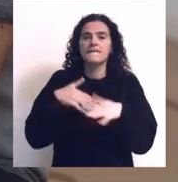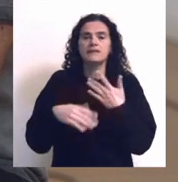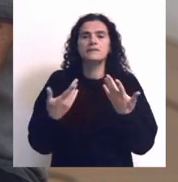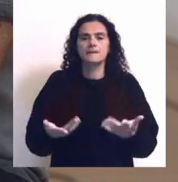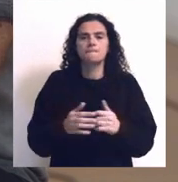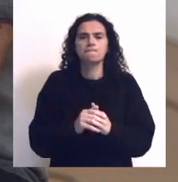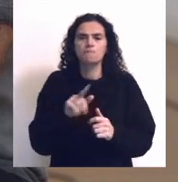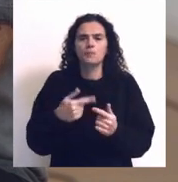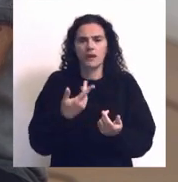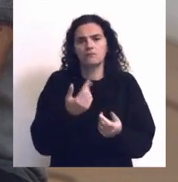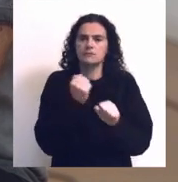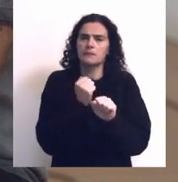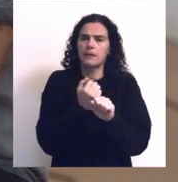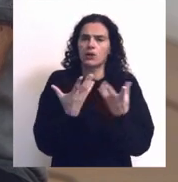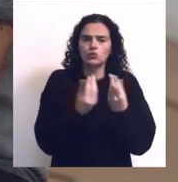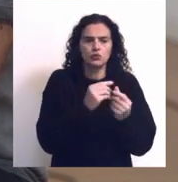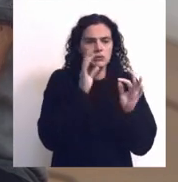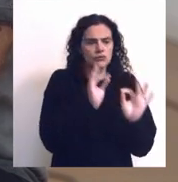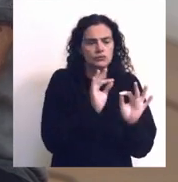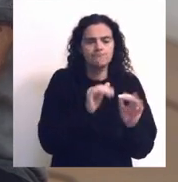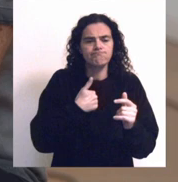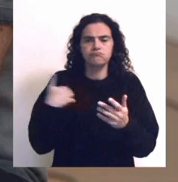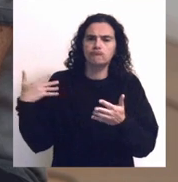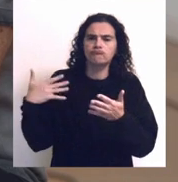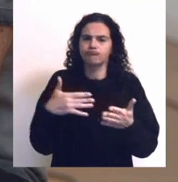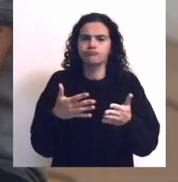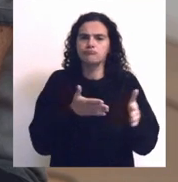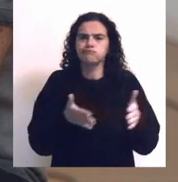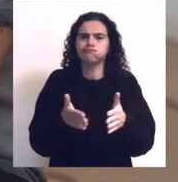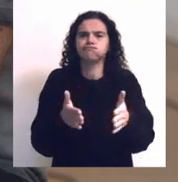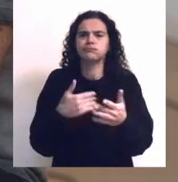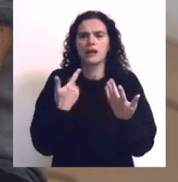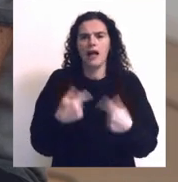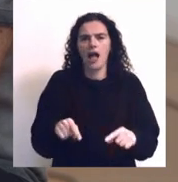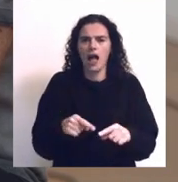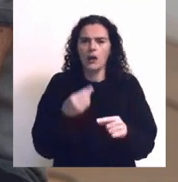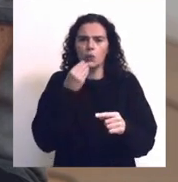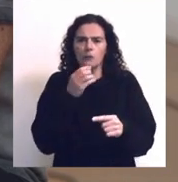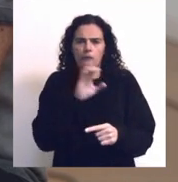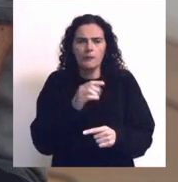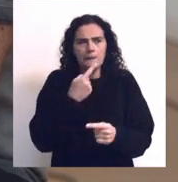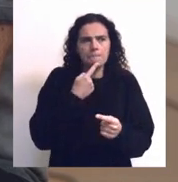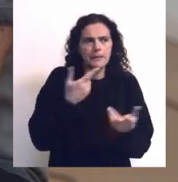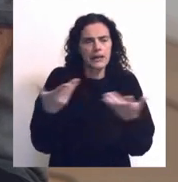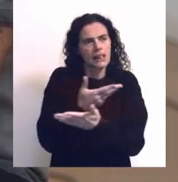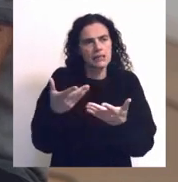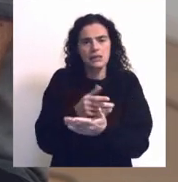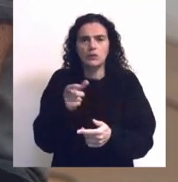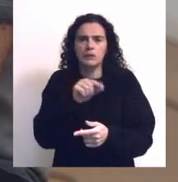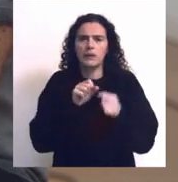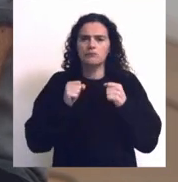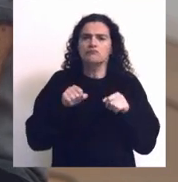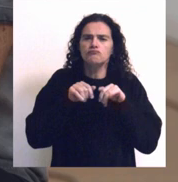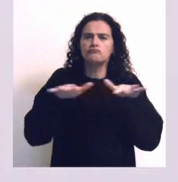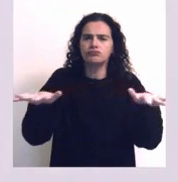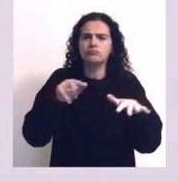com a curadoria um percurso, um percurso que acaba por ter uma leitura de relação e